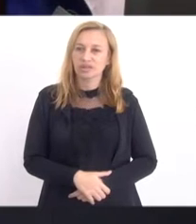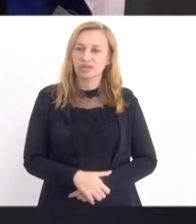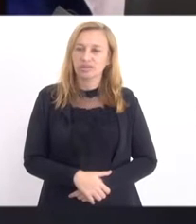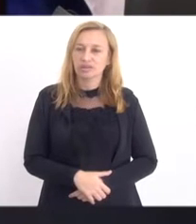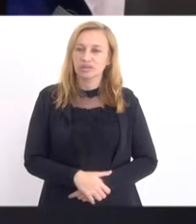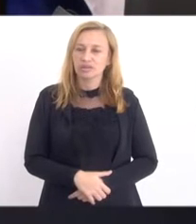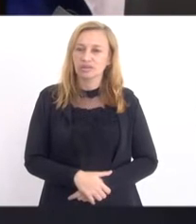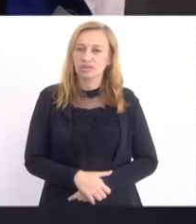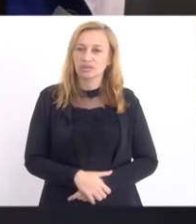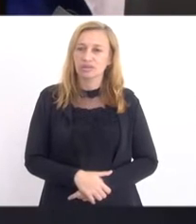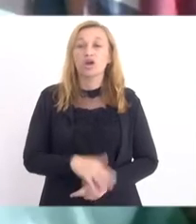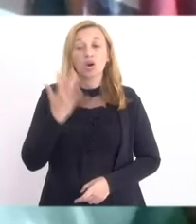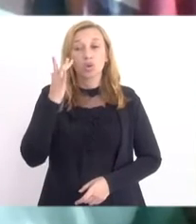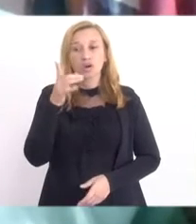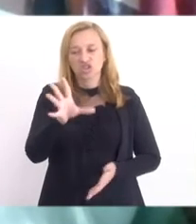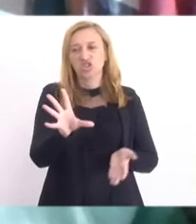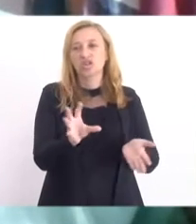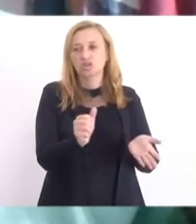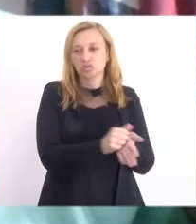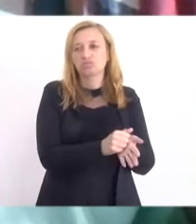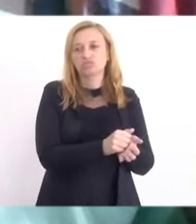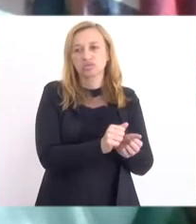Eu acho que é anexação mesmo.